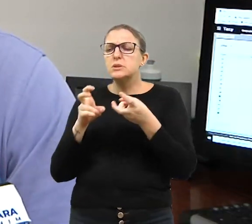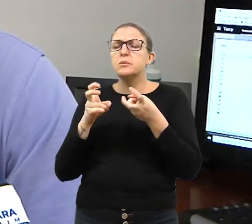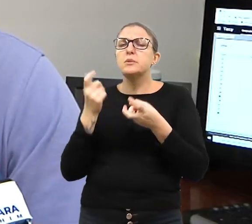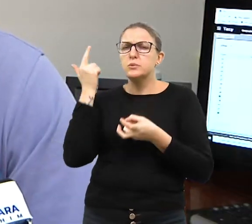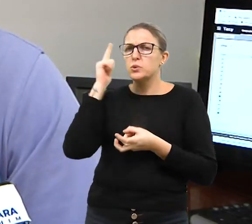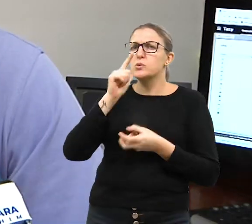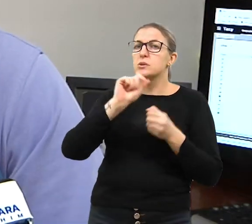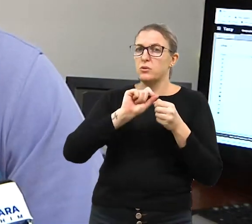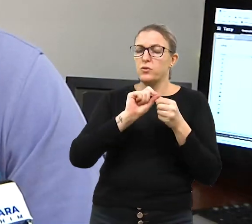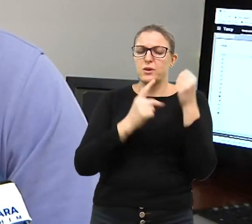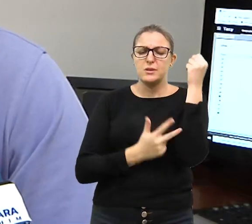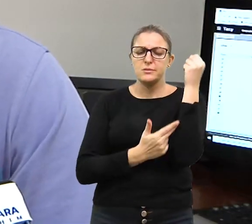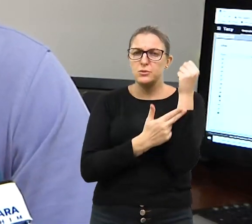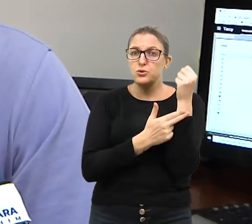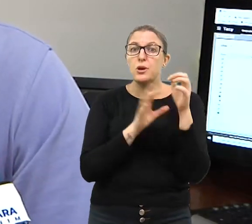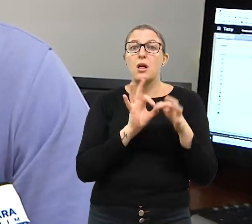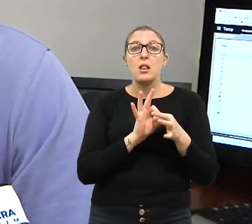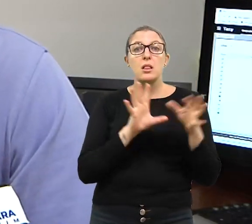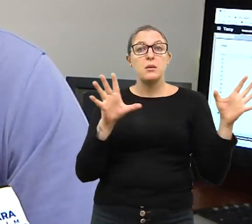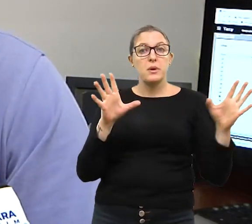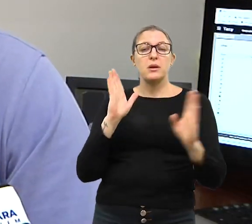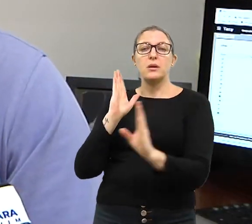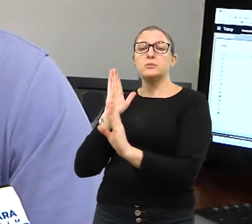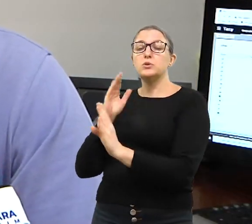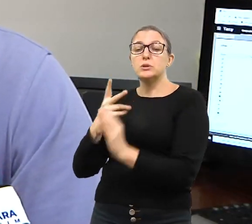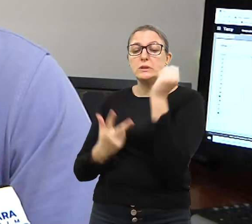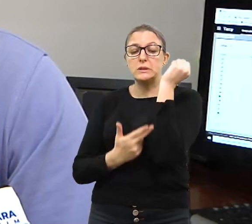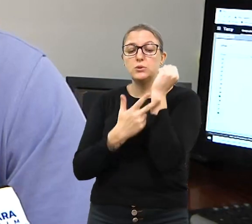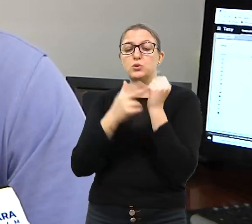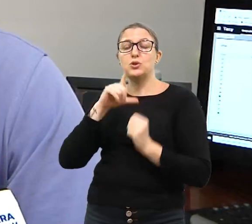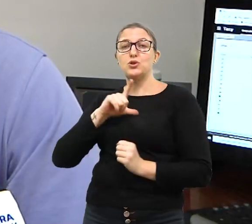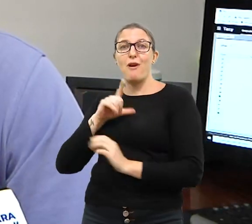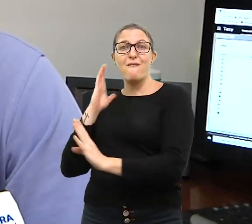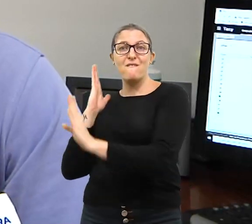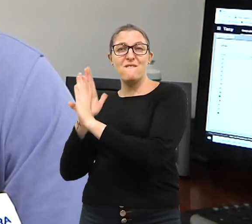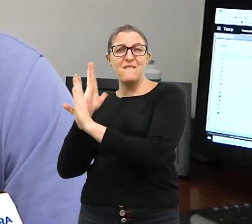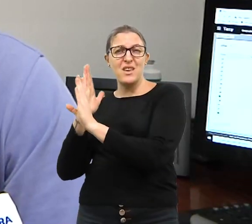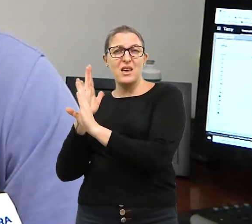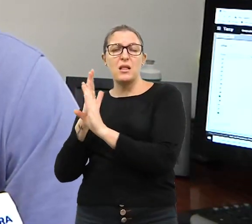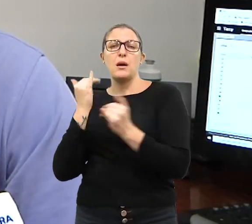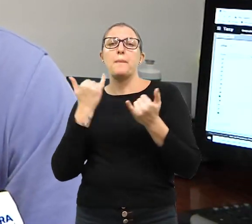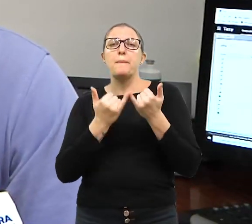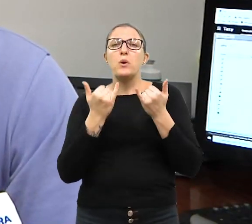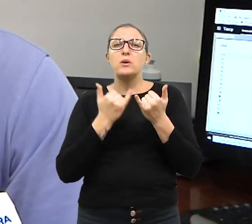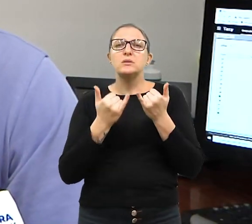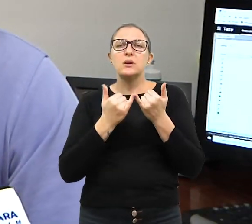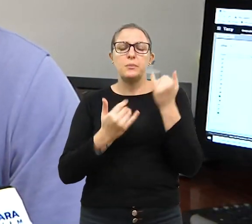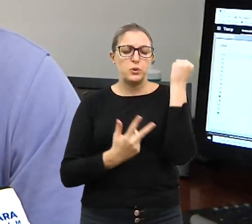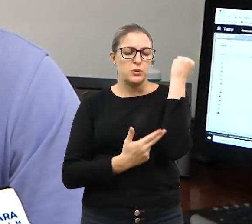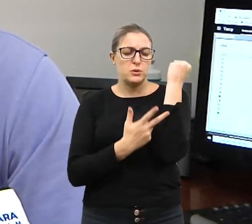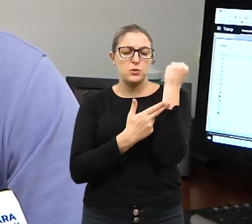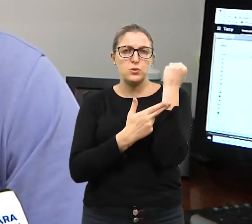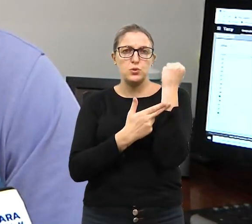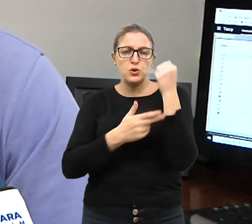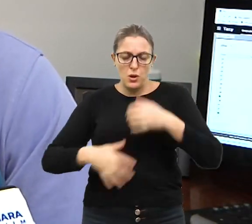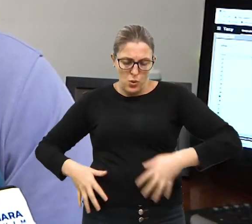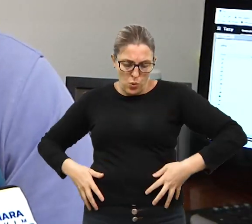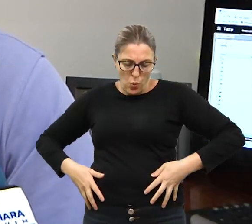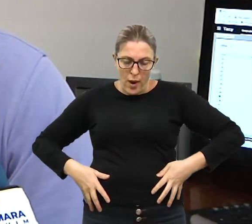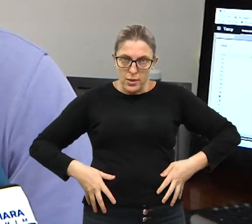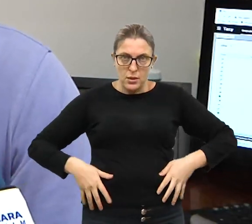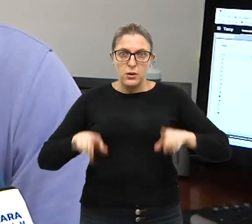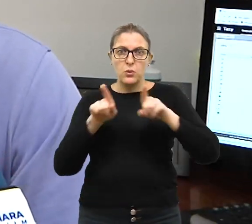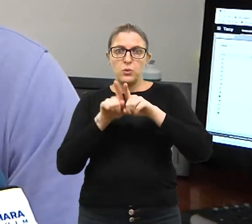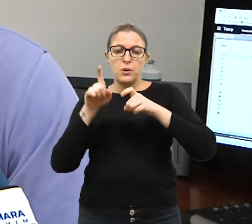liberou algumas cirurgias que têm a fila de espera maior. Como as próteses de quadril e de joelho, por exemplo. Mas, infelizmente, ao final da semana